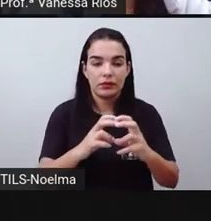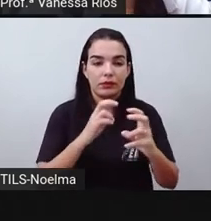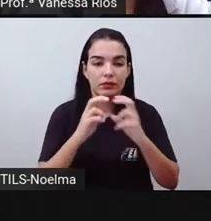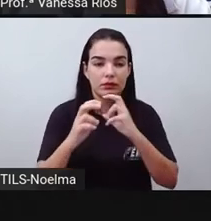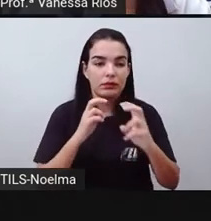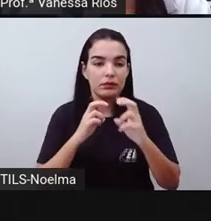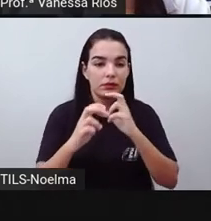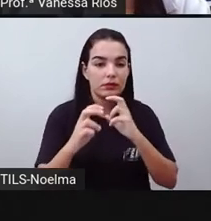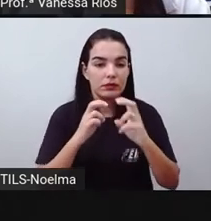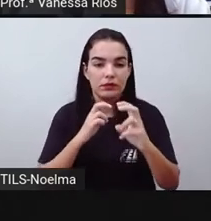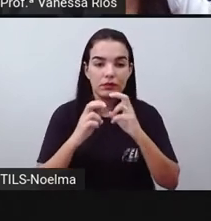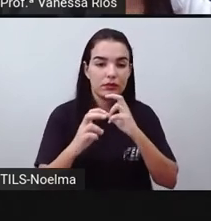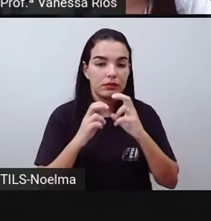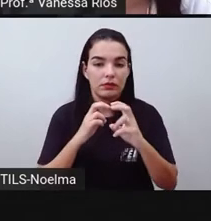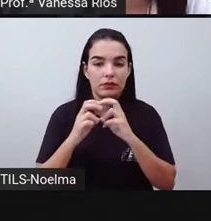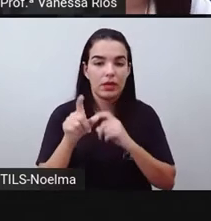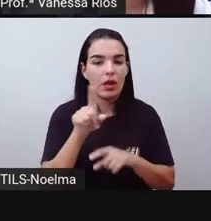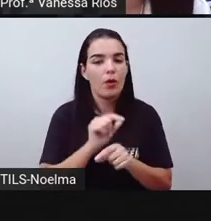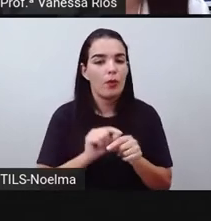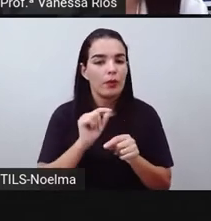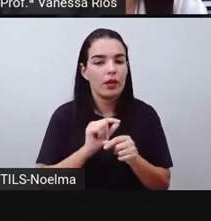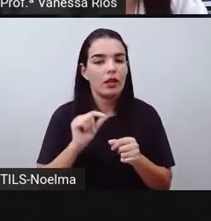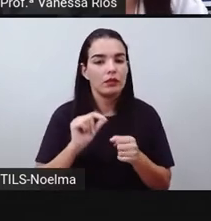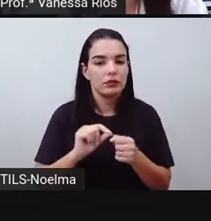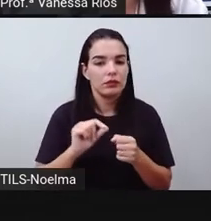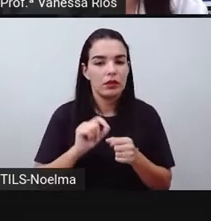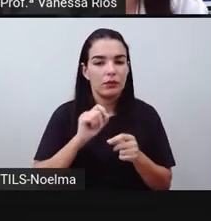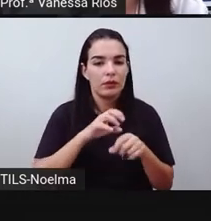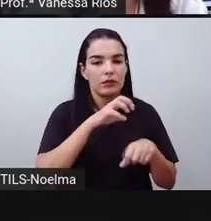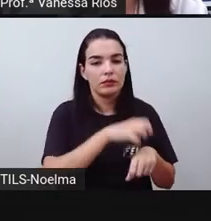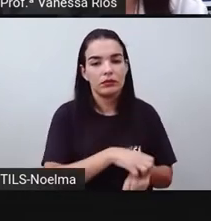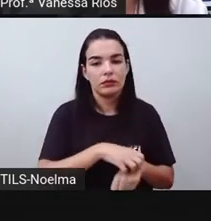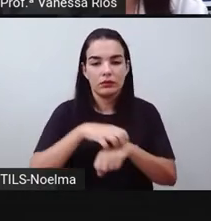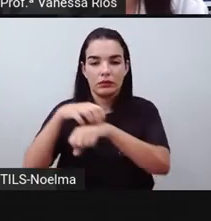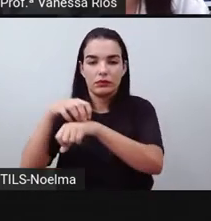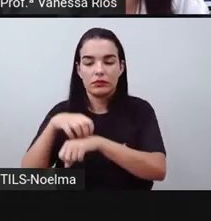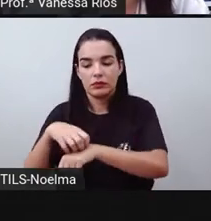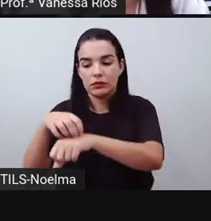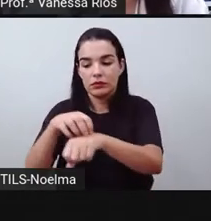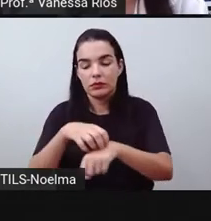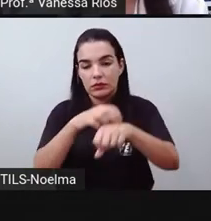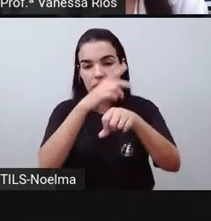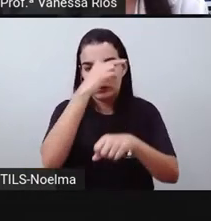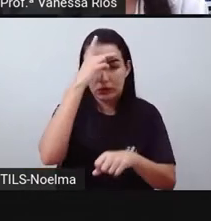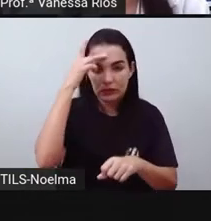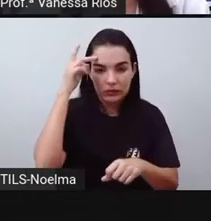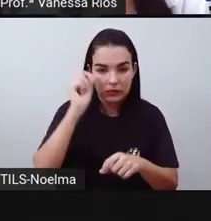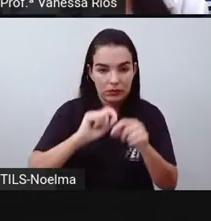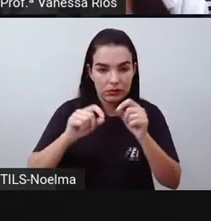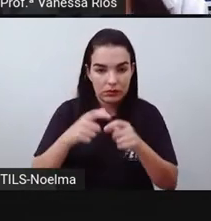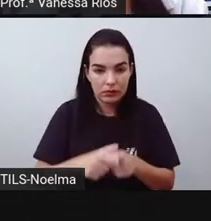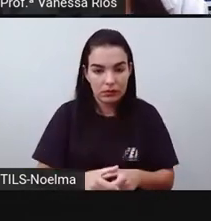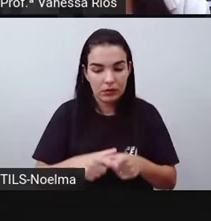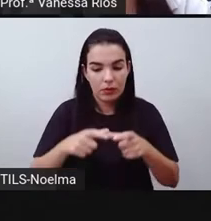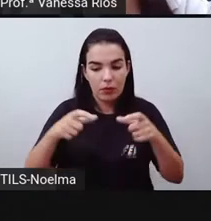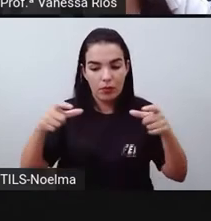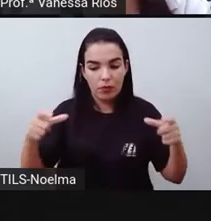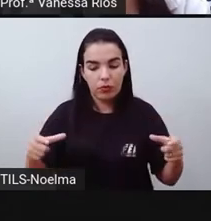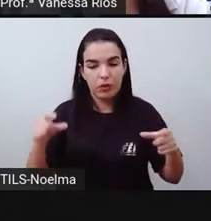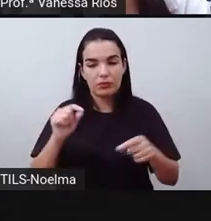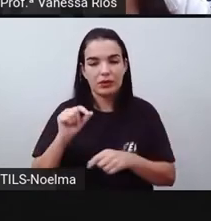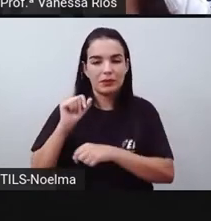cargas, transportam pessoas também, mas o seu crescente desenvolvimento foi